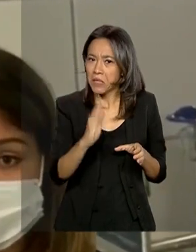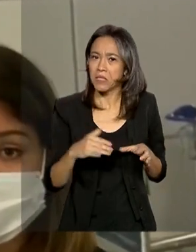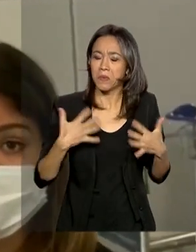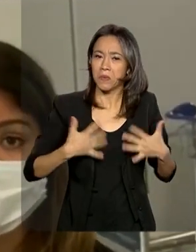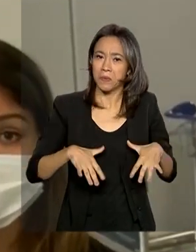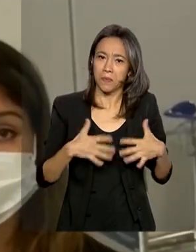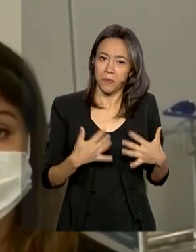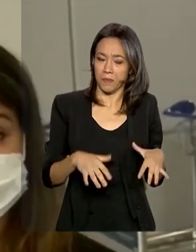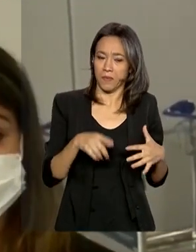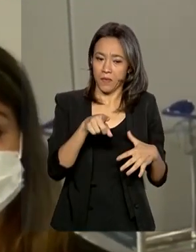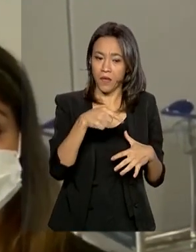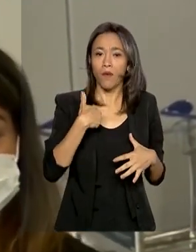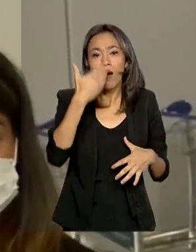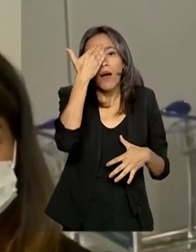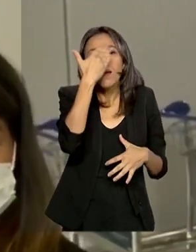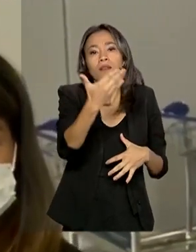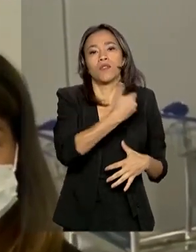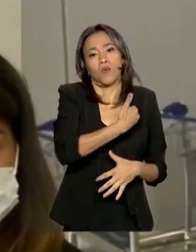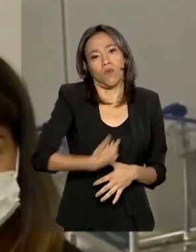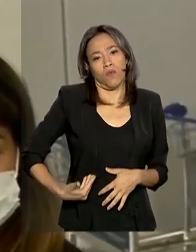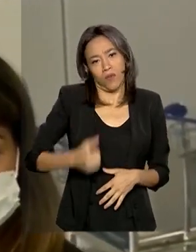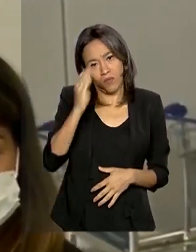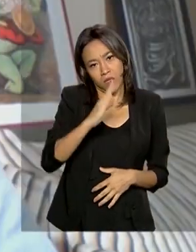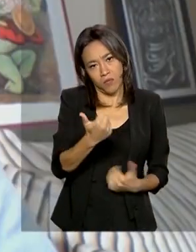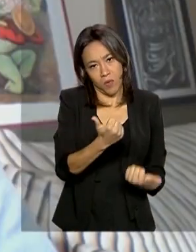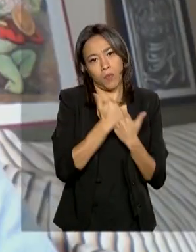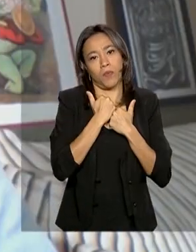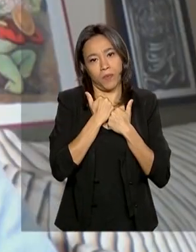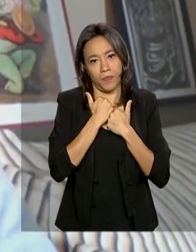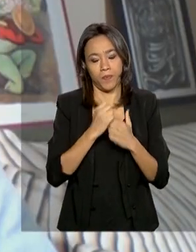Desde já eu gostaria de agradecer o governo brasileiro pelo apoio.